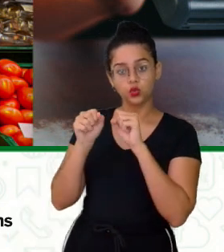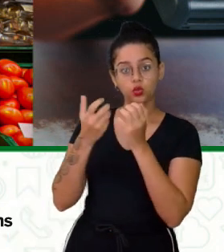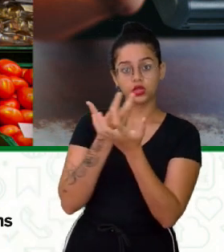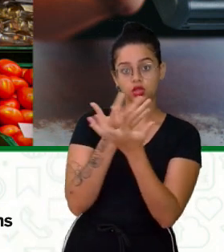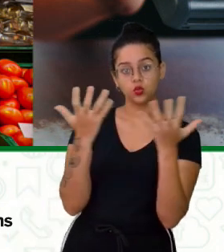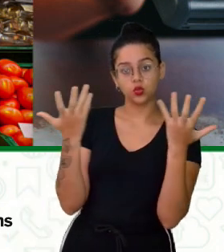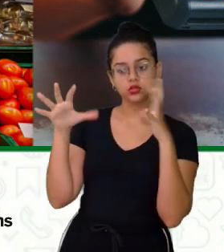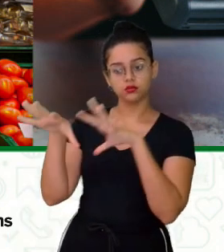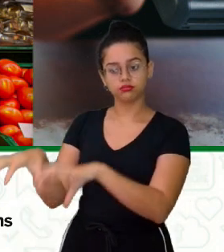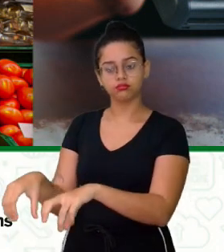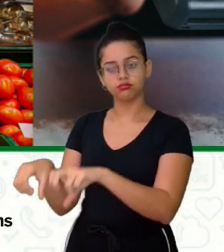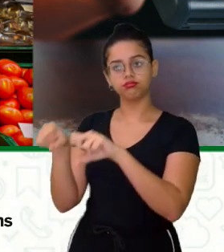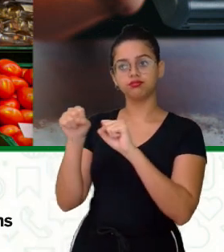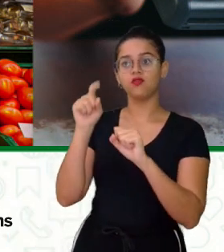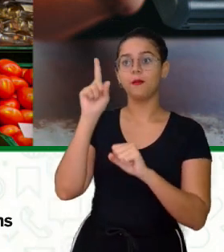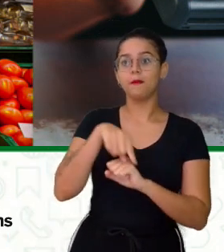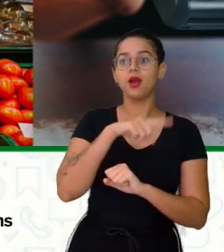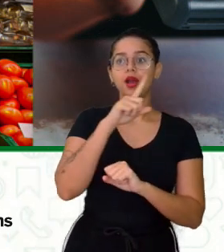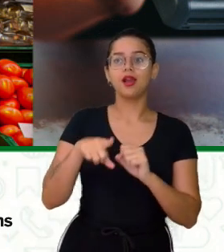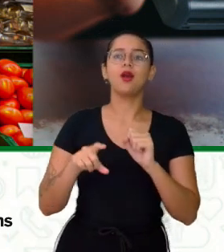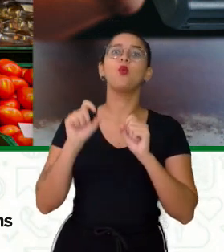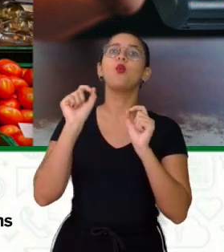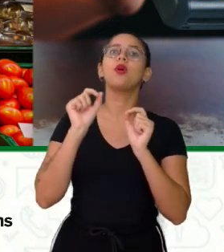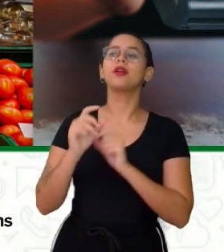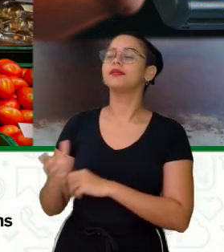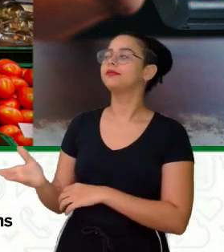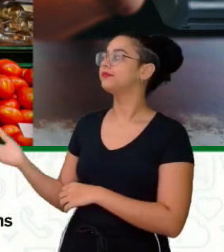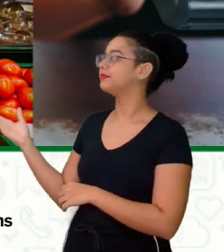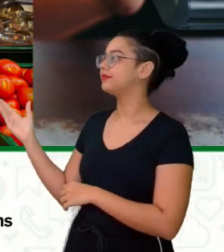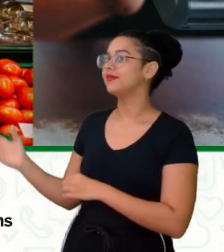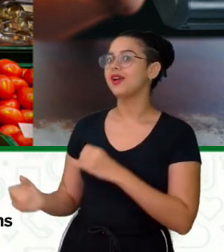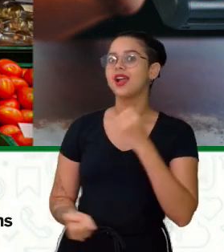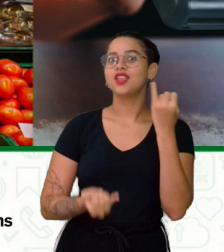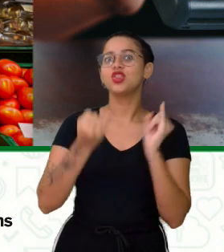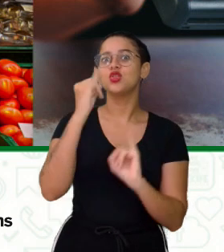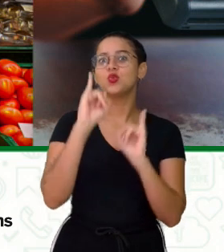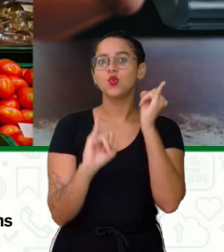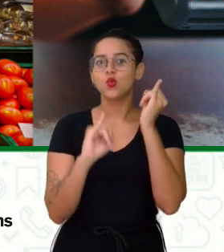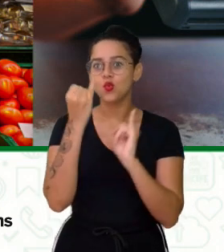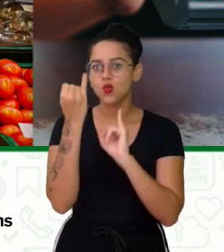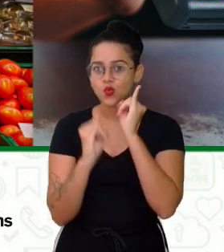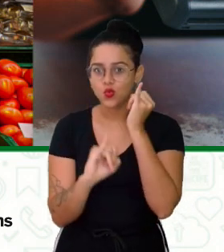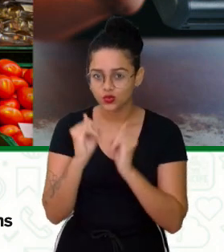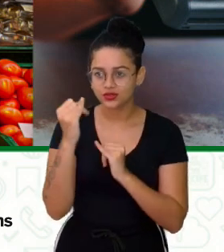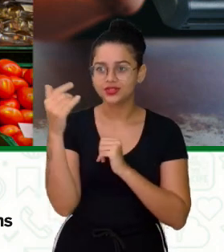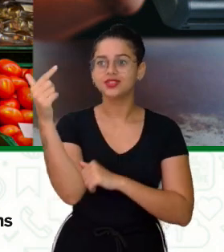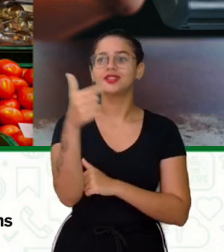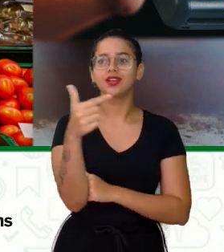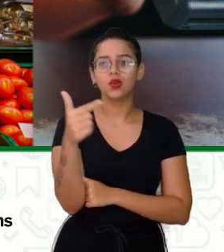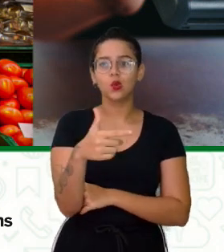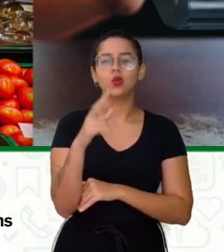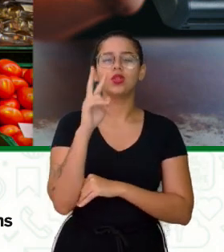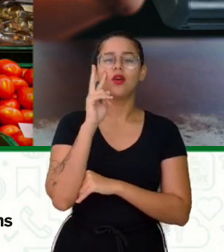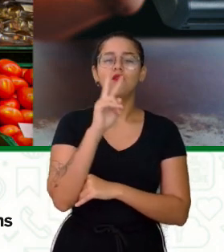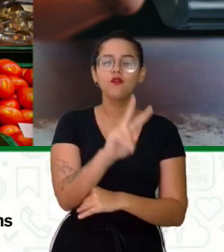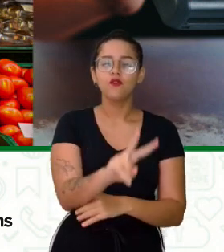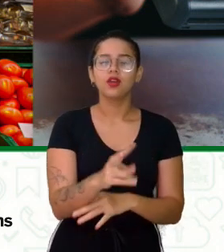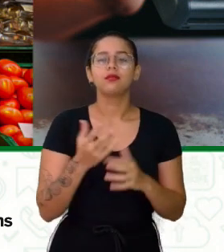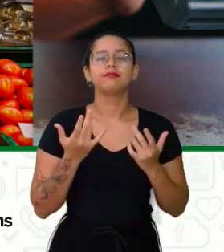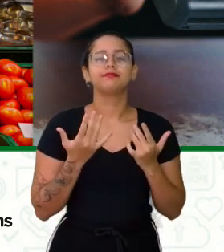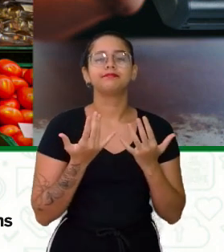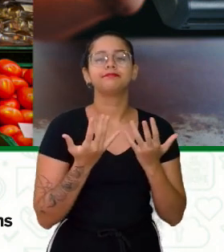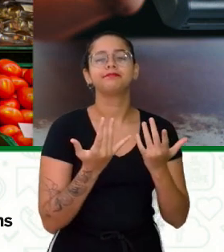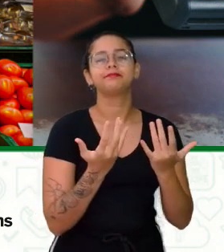marcar justamente o que? As indústrias Se a gente tem lá a matéria-prima Está vendo o campo verde Um lado oposto à